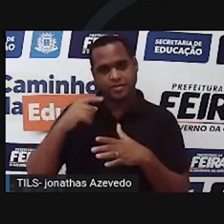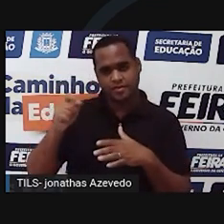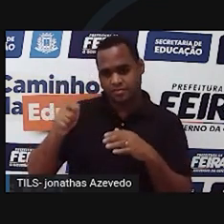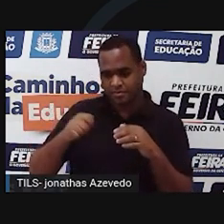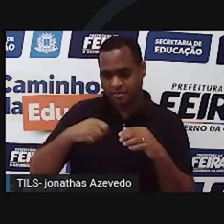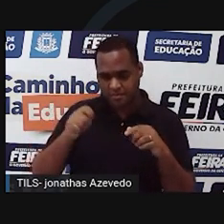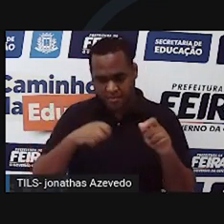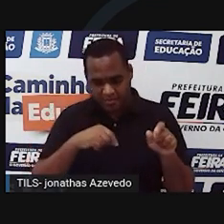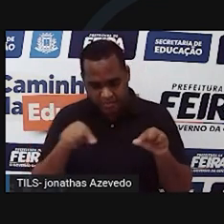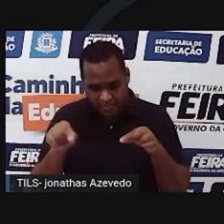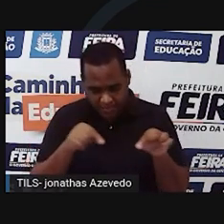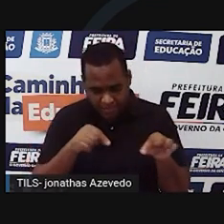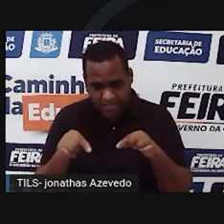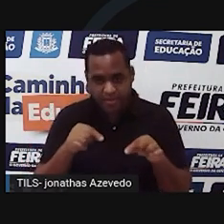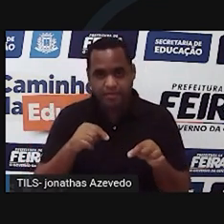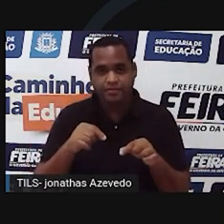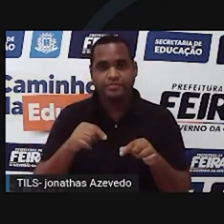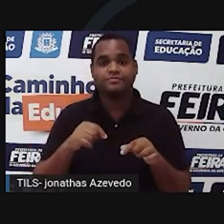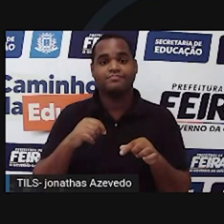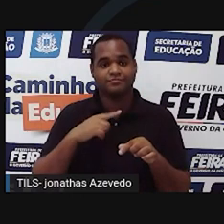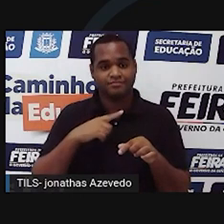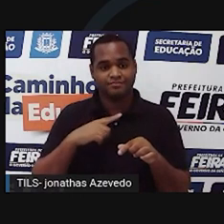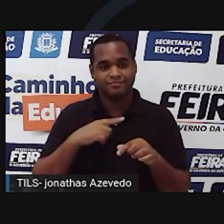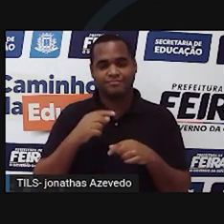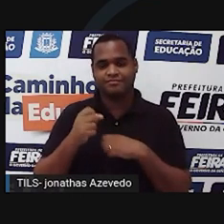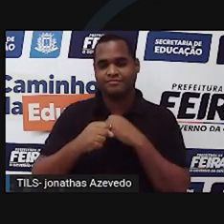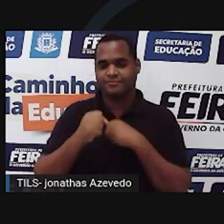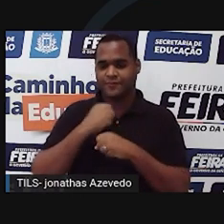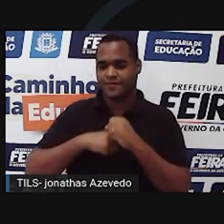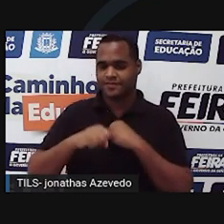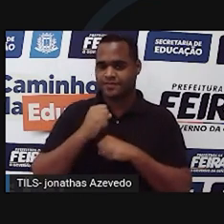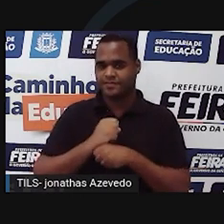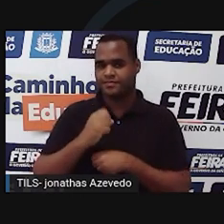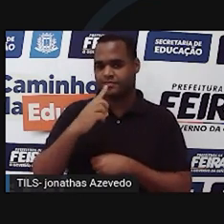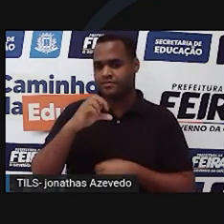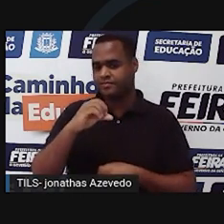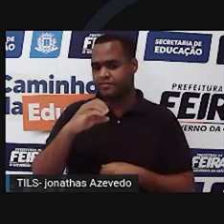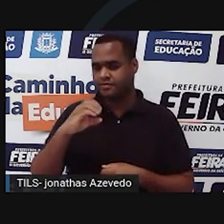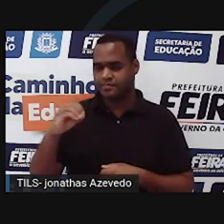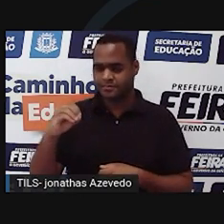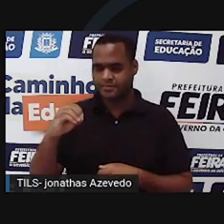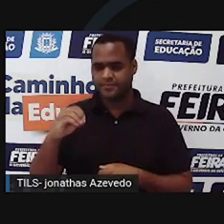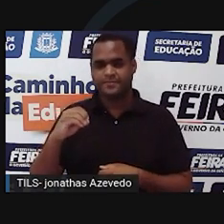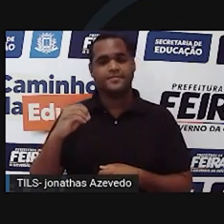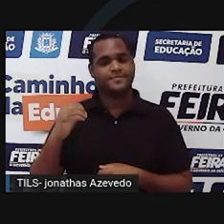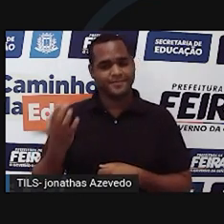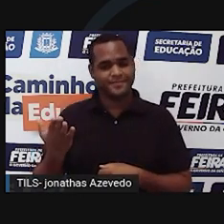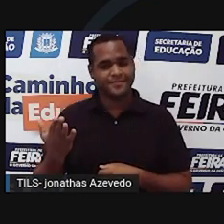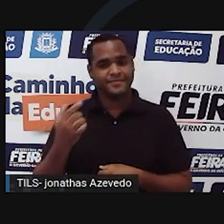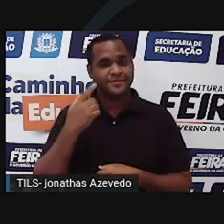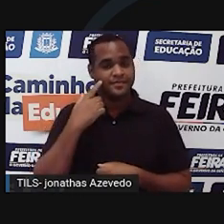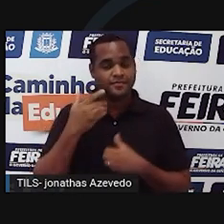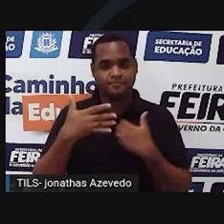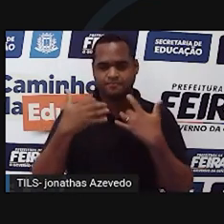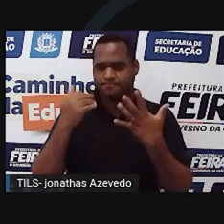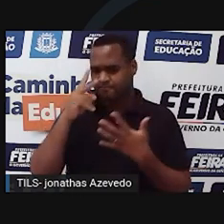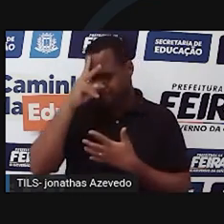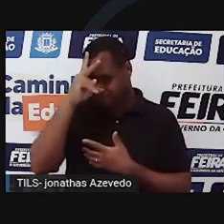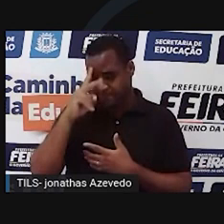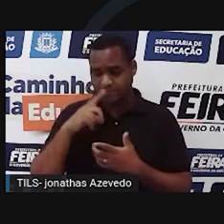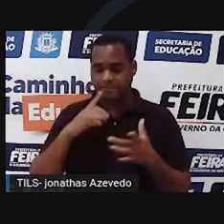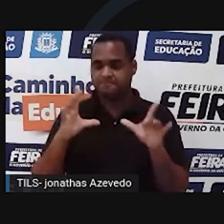século XX. Muito bem, cada signo, então, cada um dos doze signos que compõem o zodíaco, tem uma história